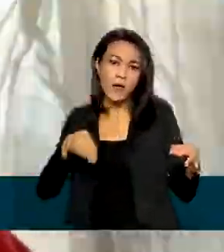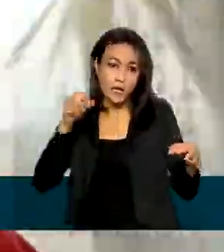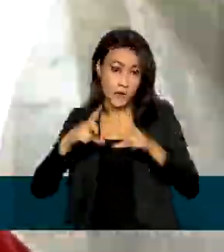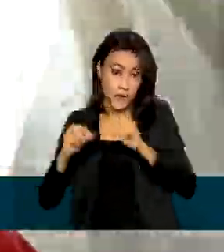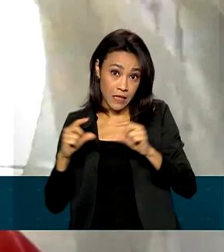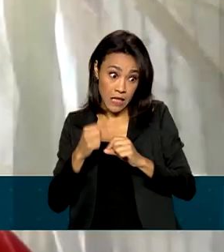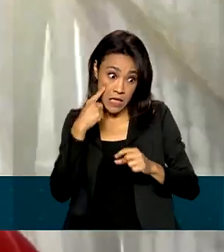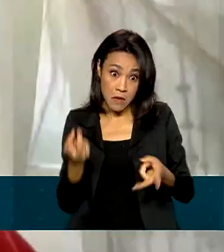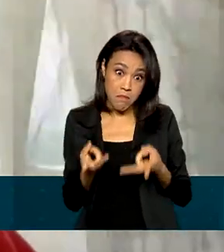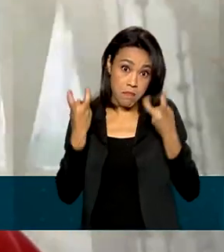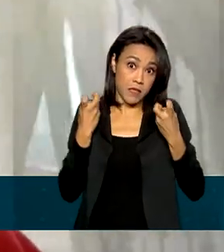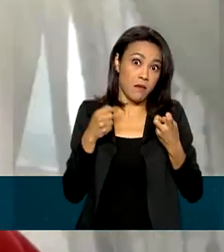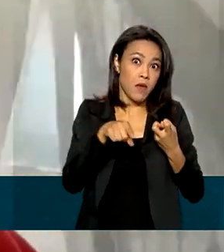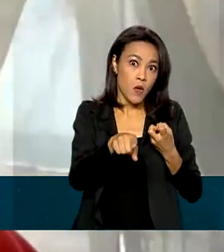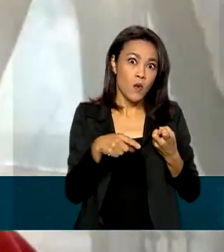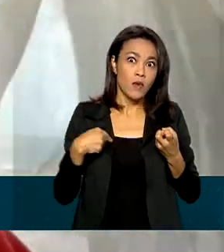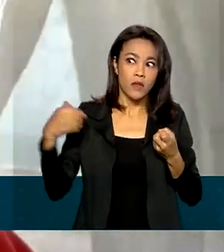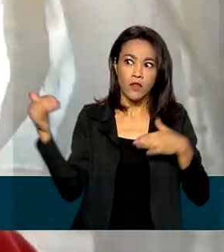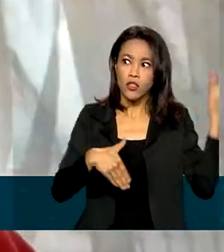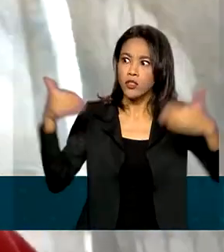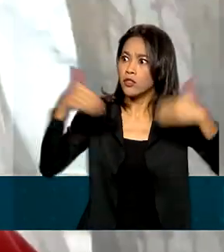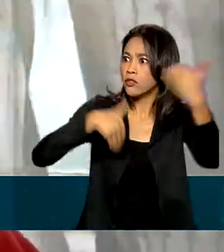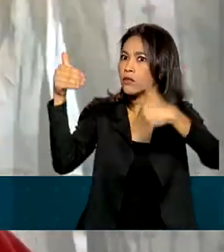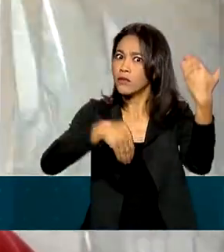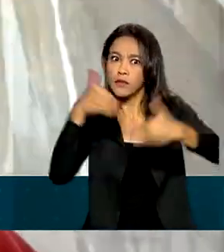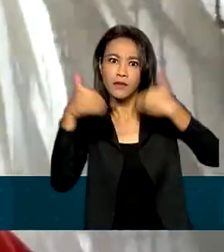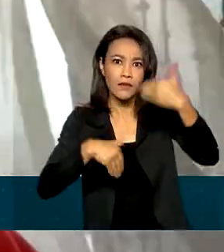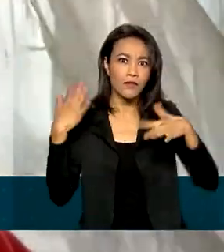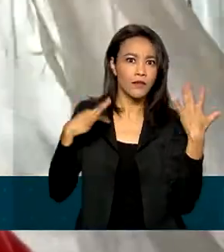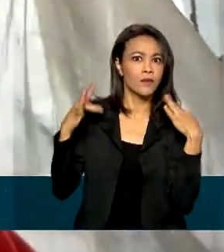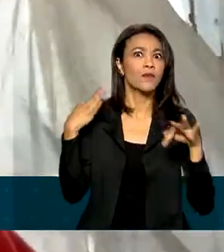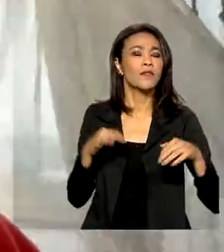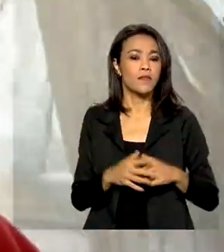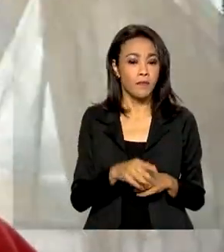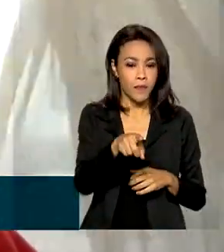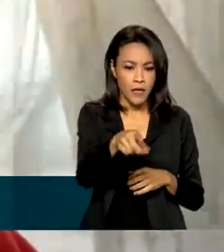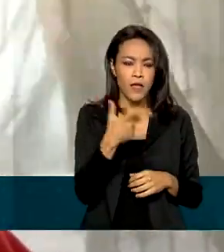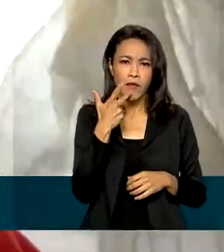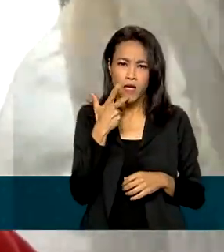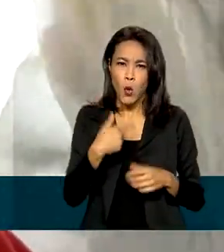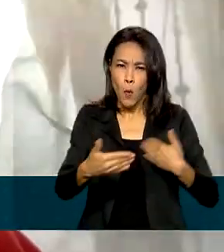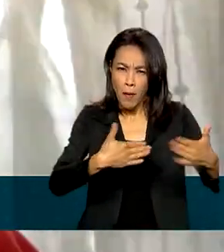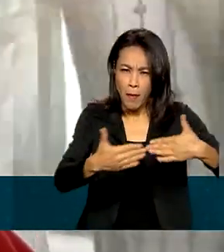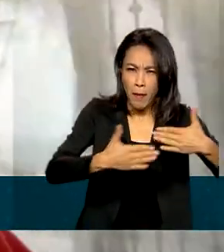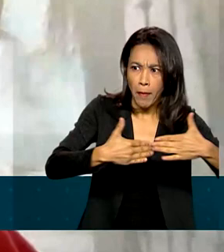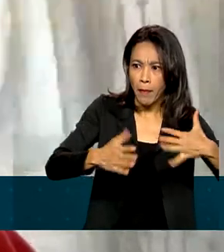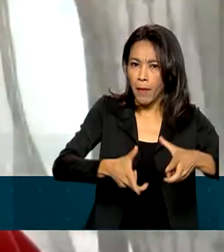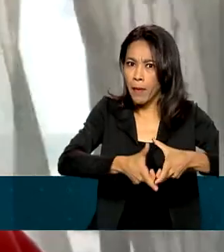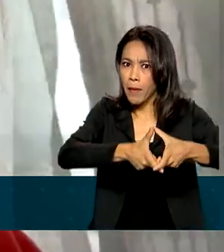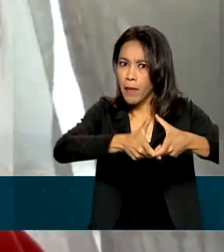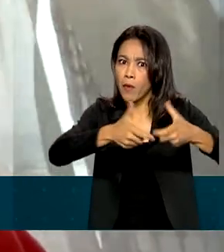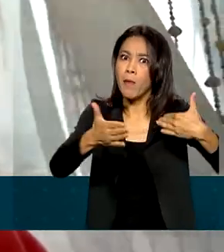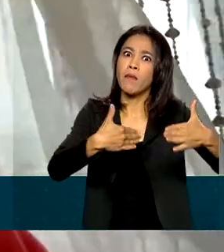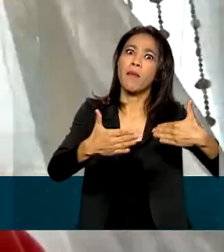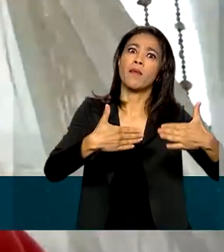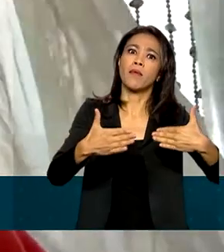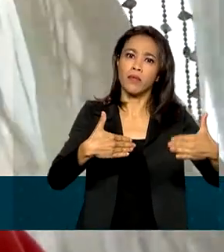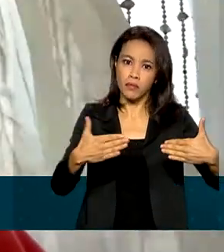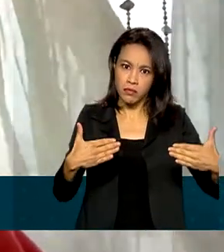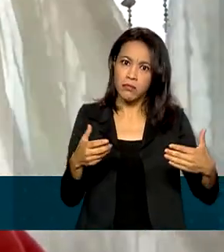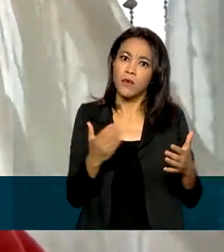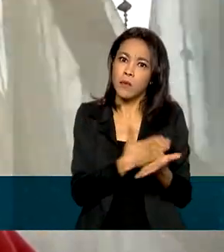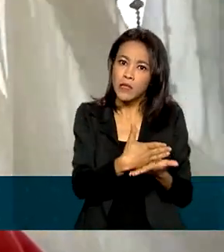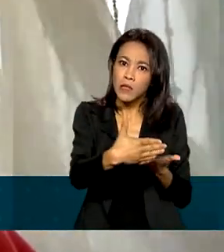percebeu na prática a chegada de mais turistas. Aqueceu o mercado. Esse mercado começou bem aquecido nas áreas